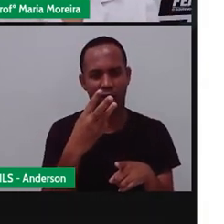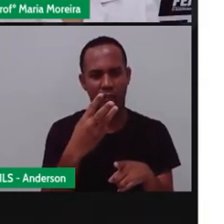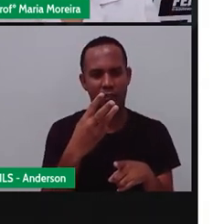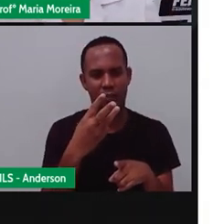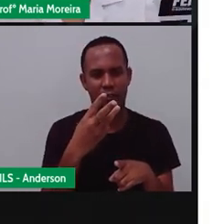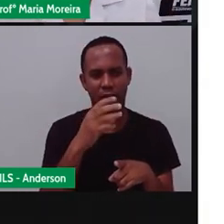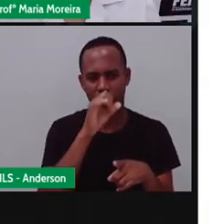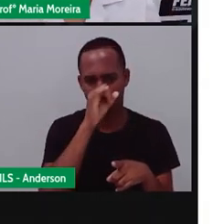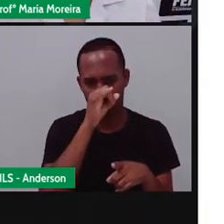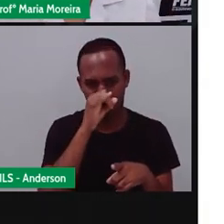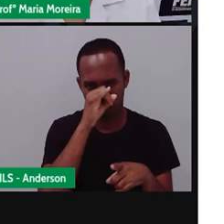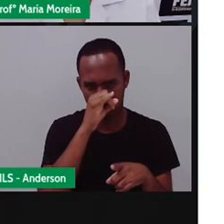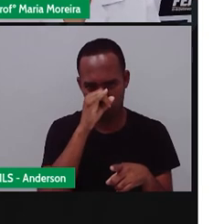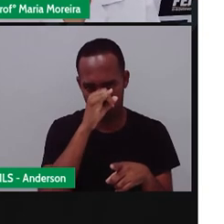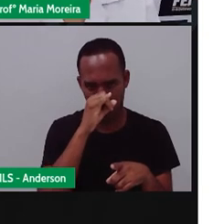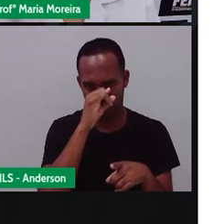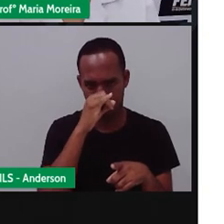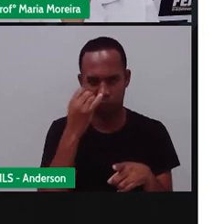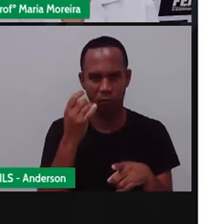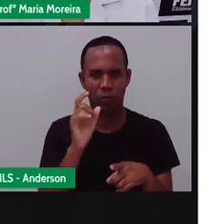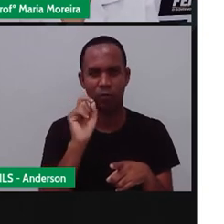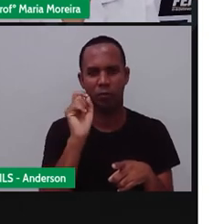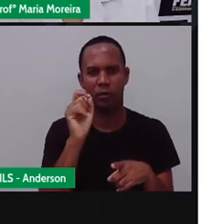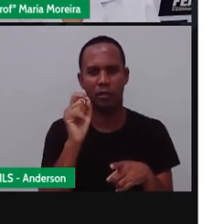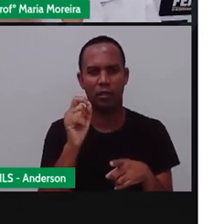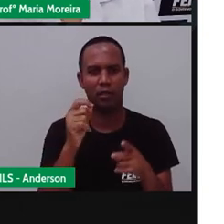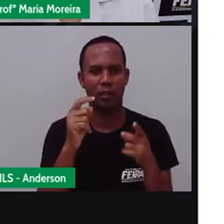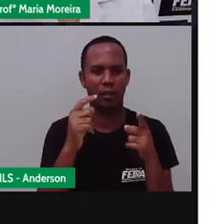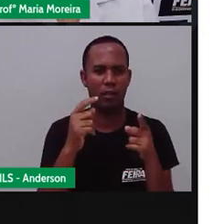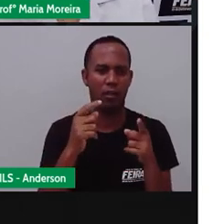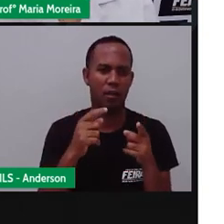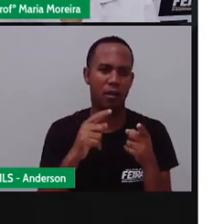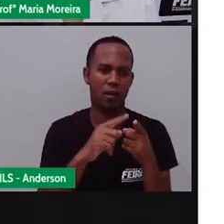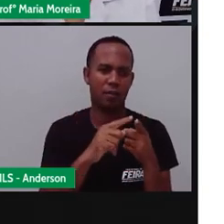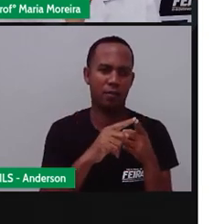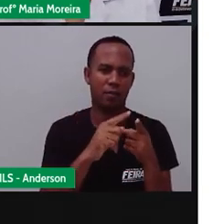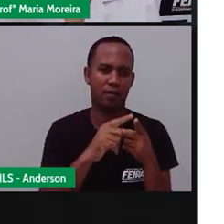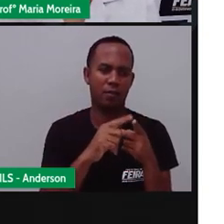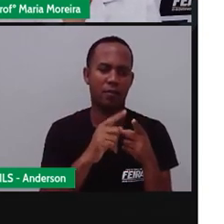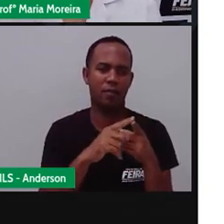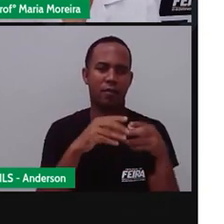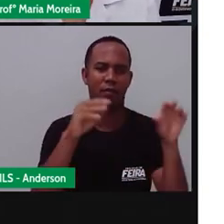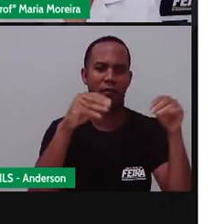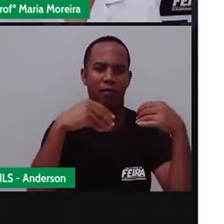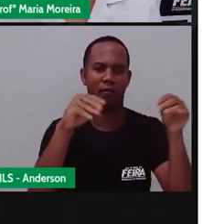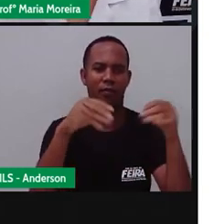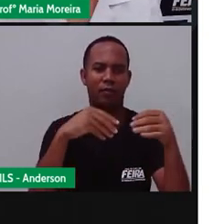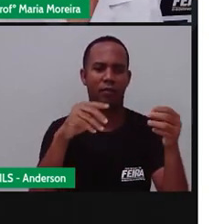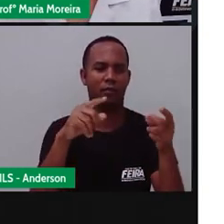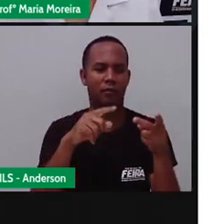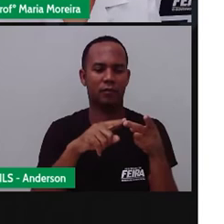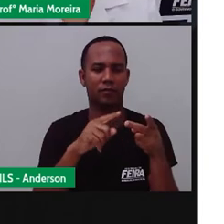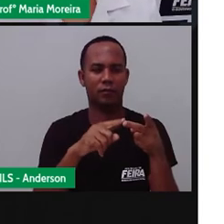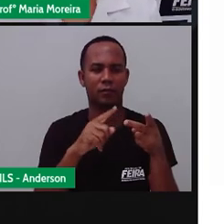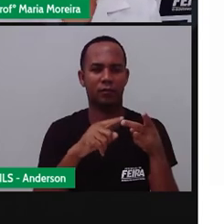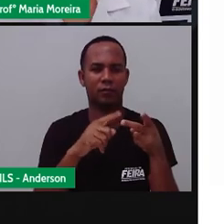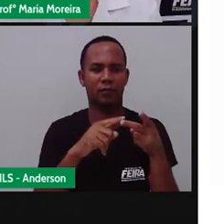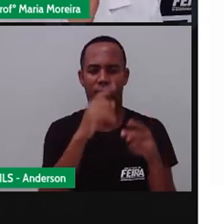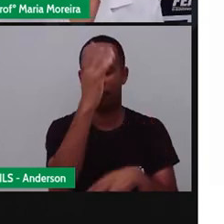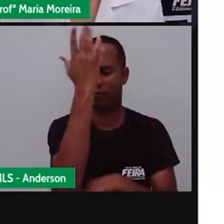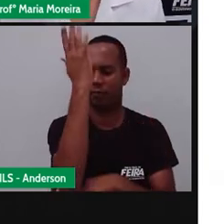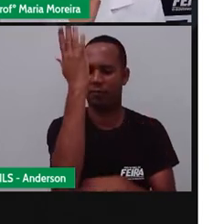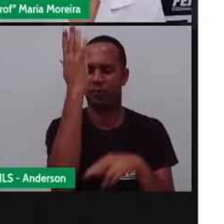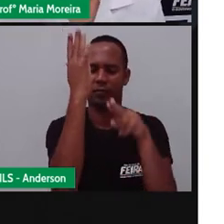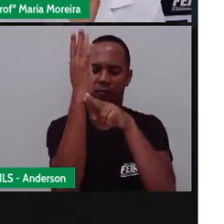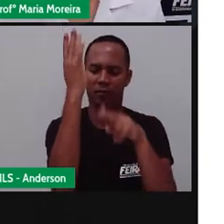casas, né? E aí começava com a de palha, a de madeira e depois a de alvenaria que seria a de tijolinhos.